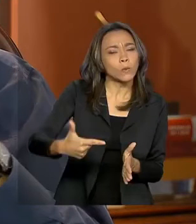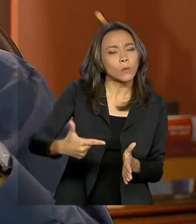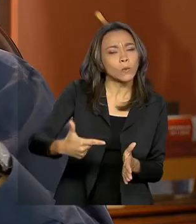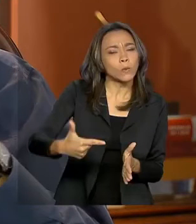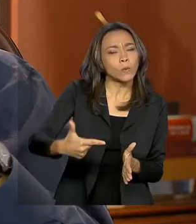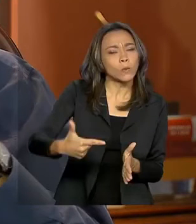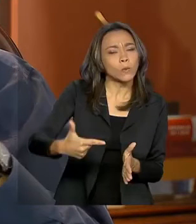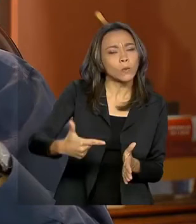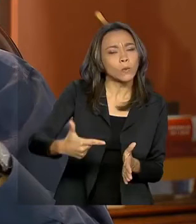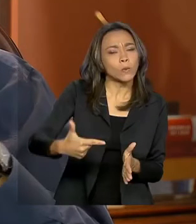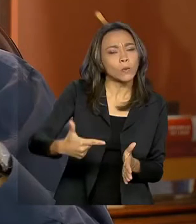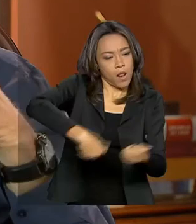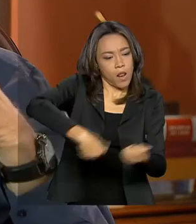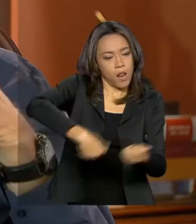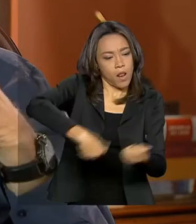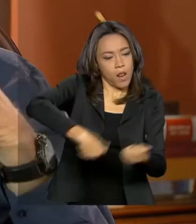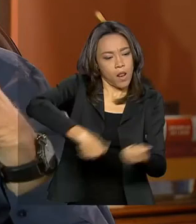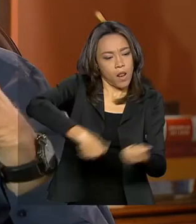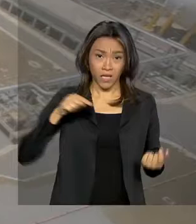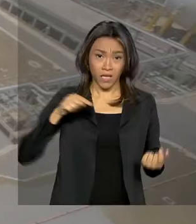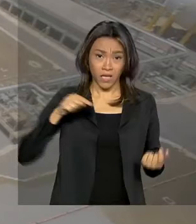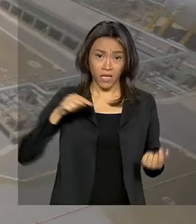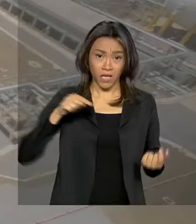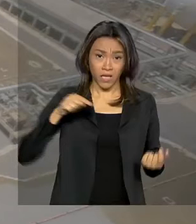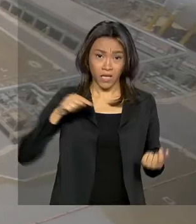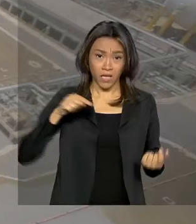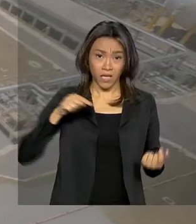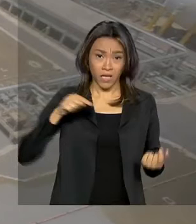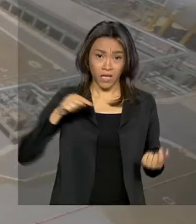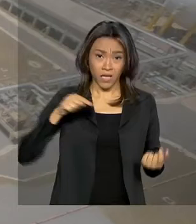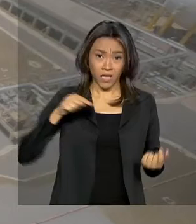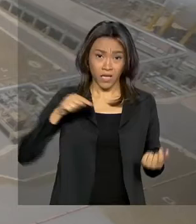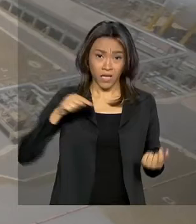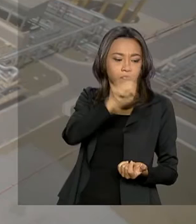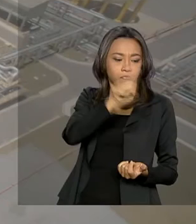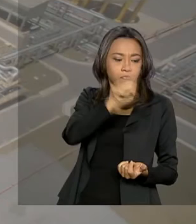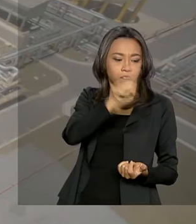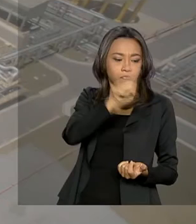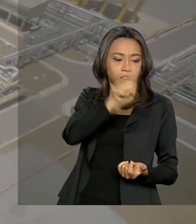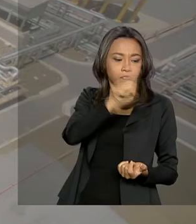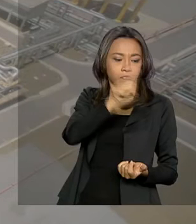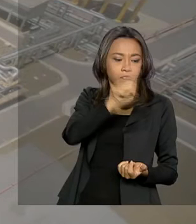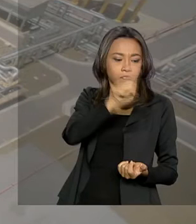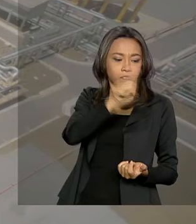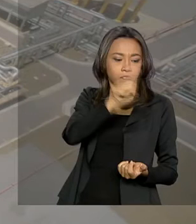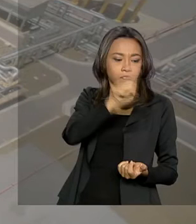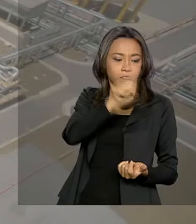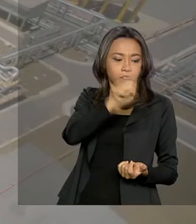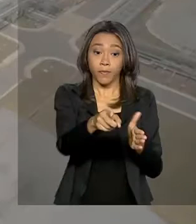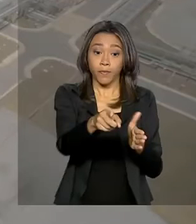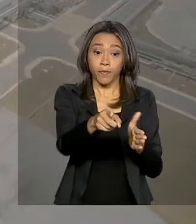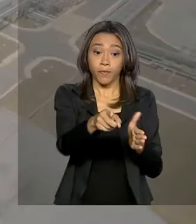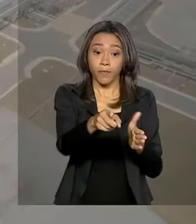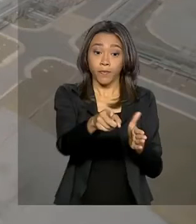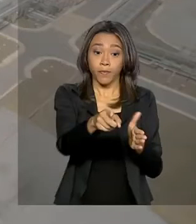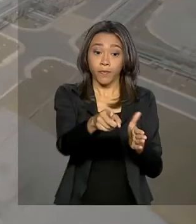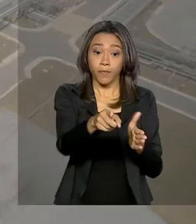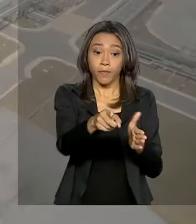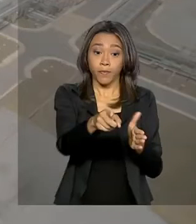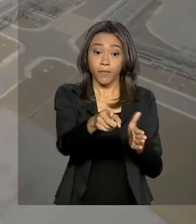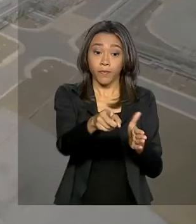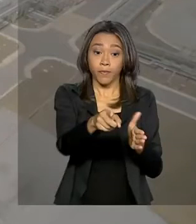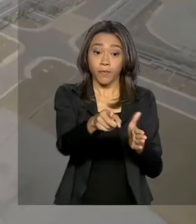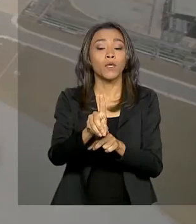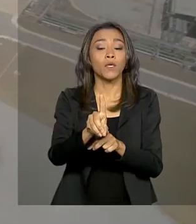mercado, esses efeitos demoram a chegar aqui. No Brasil, a política de preços para a gasolina e o diesel acompanha a